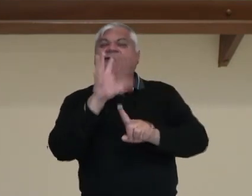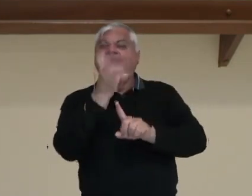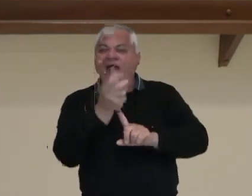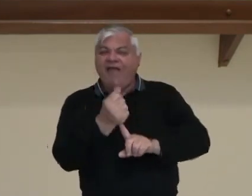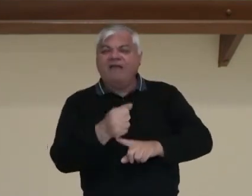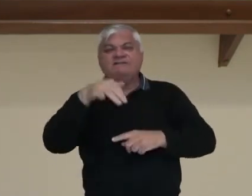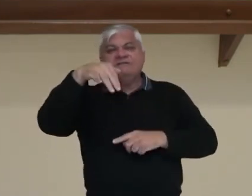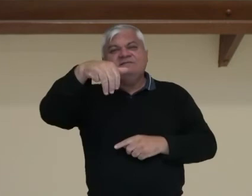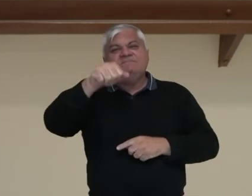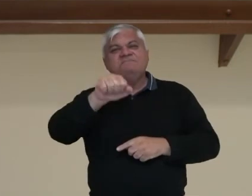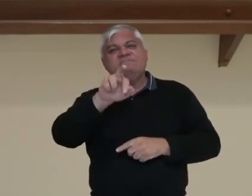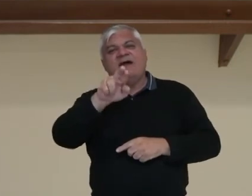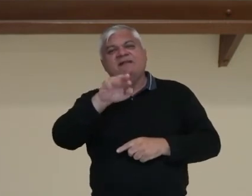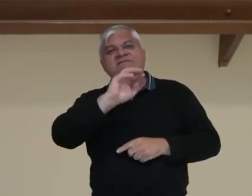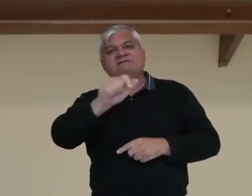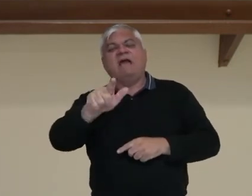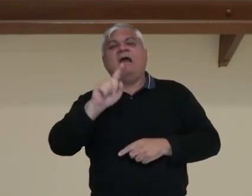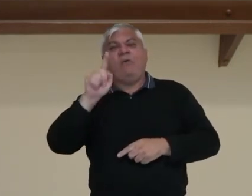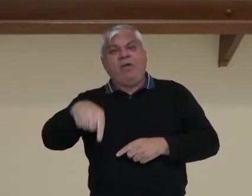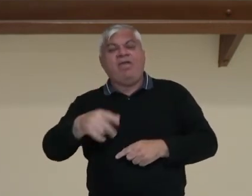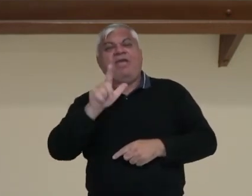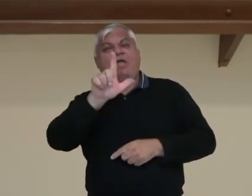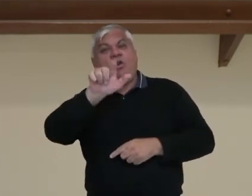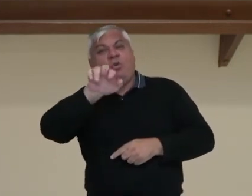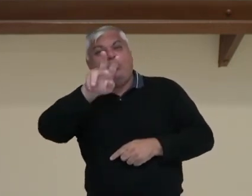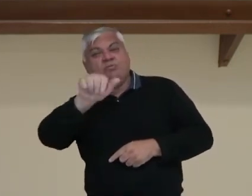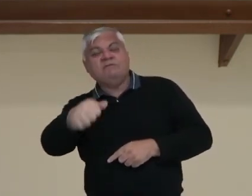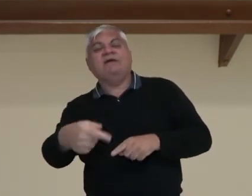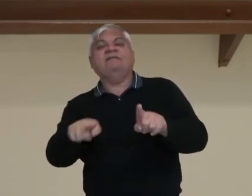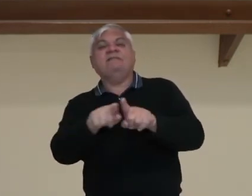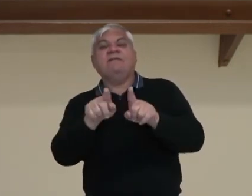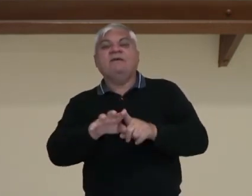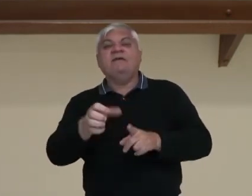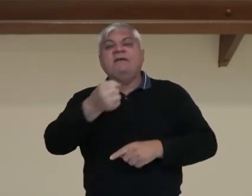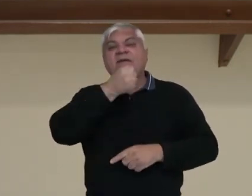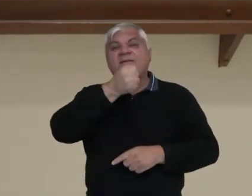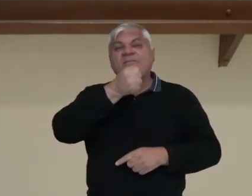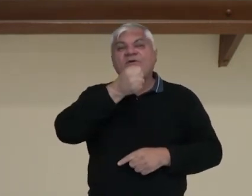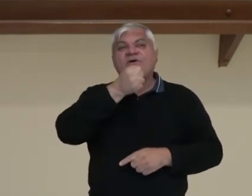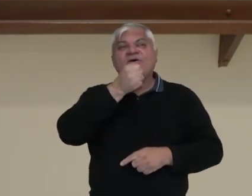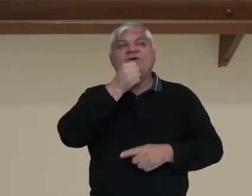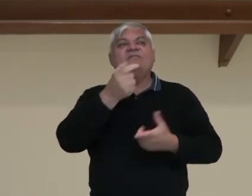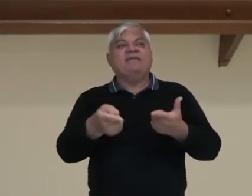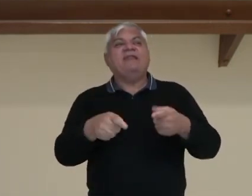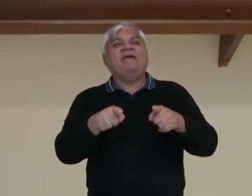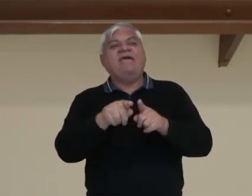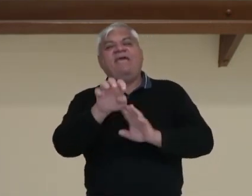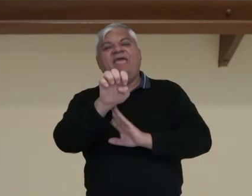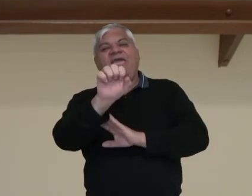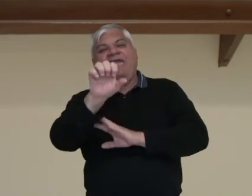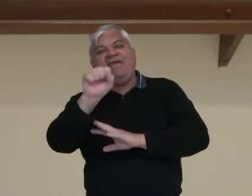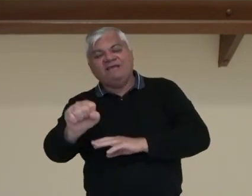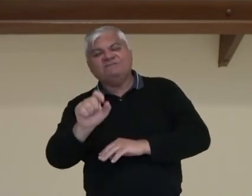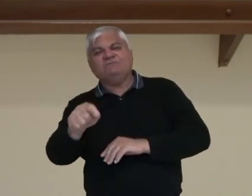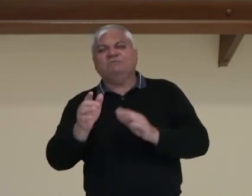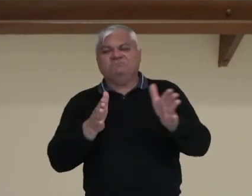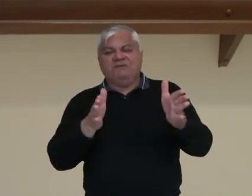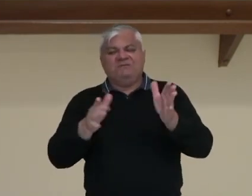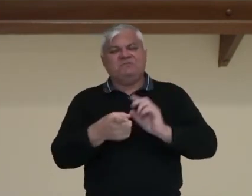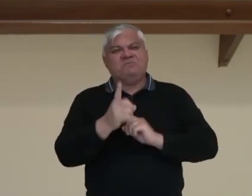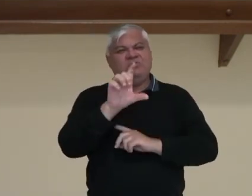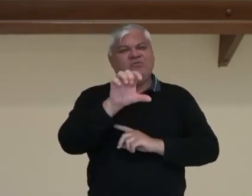Esso como uma imagem da testemunha ocular da história. Isso entre os anos de 1941